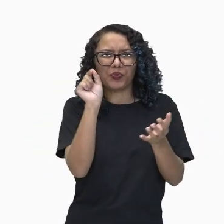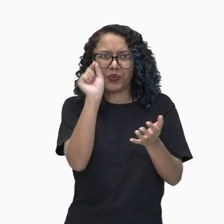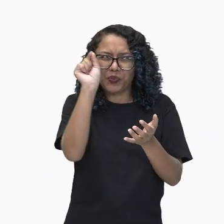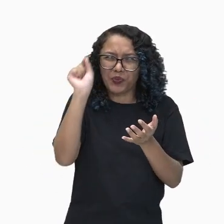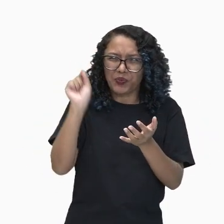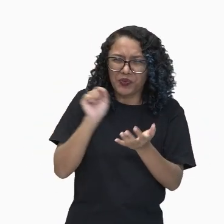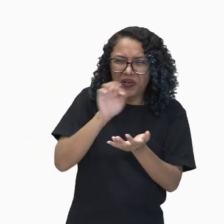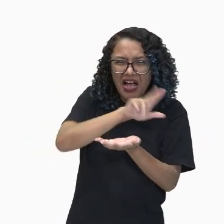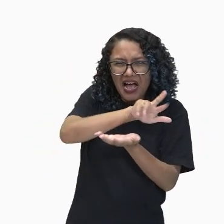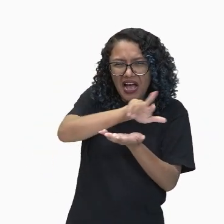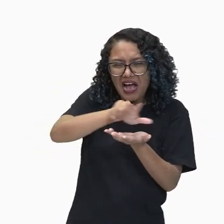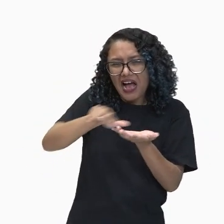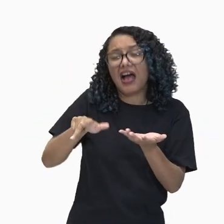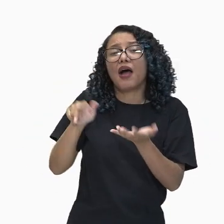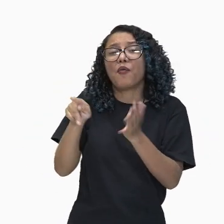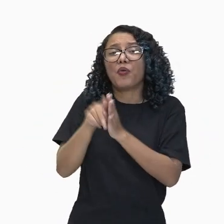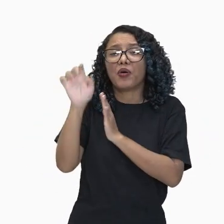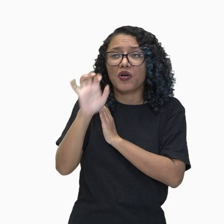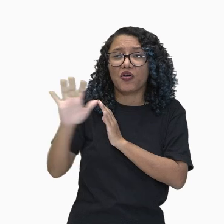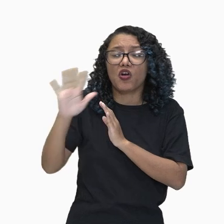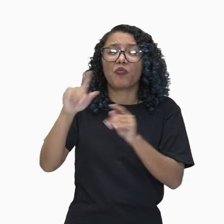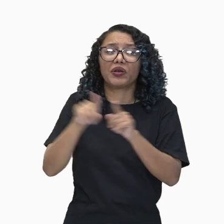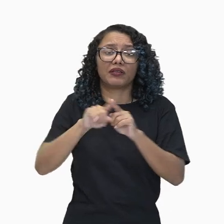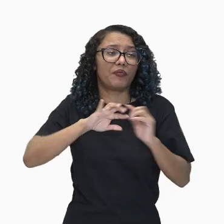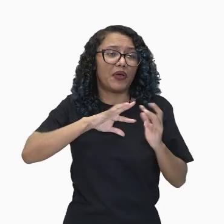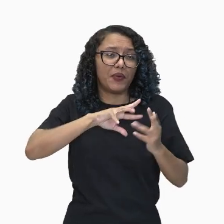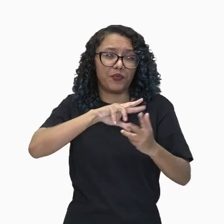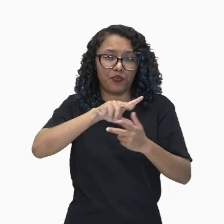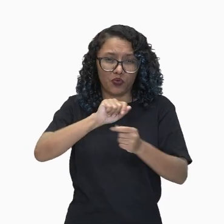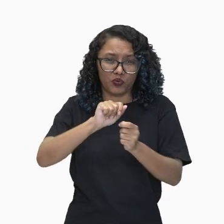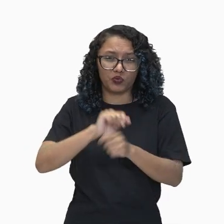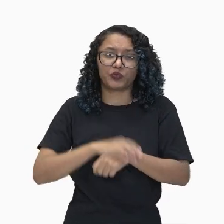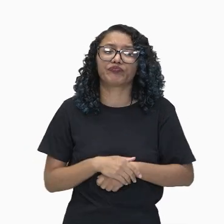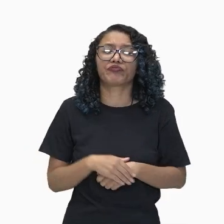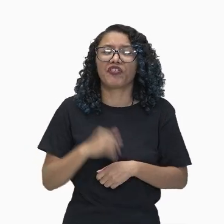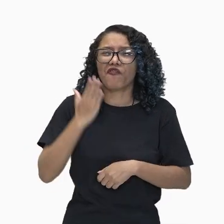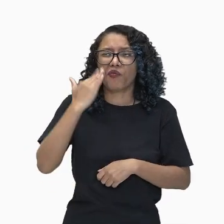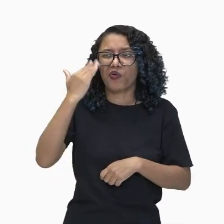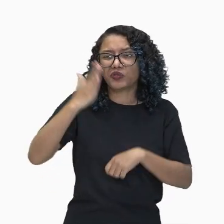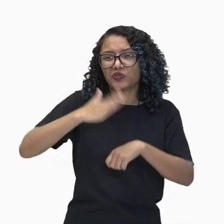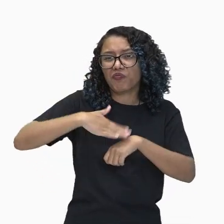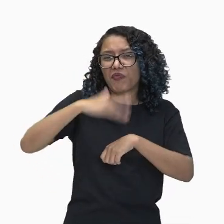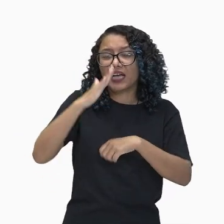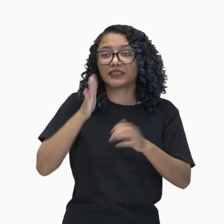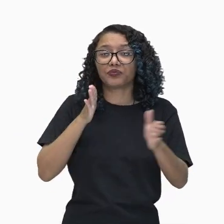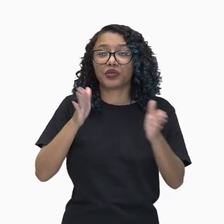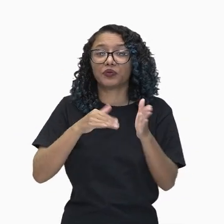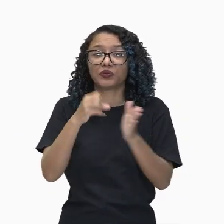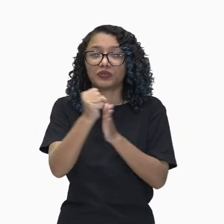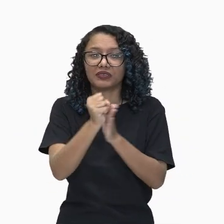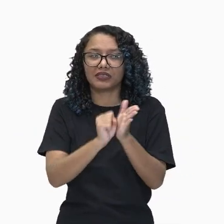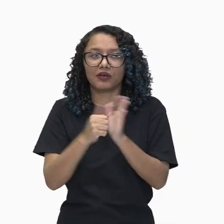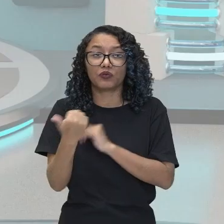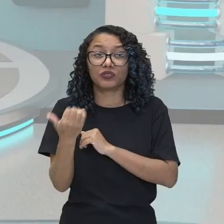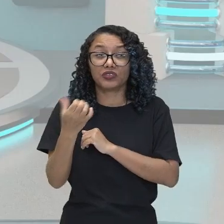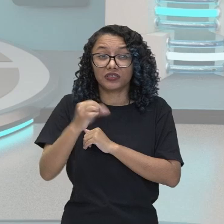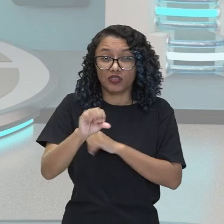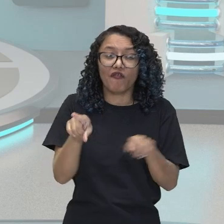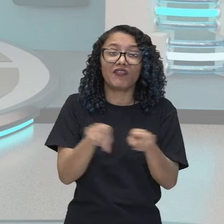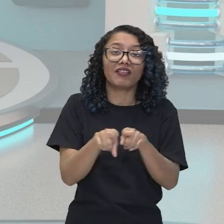do mundo, atingindo o ponto máximo de sua popularidade no século XIX e XX.